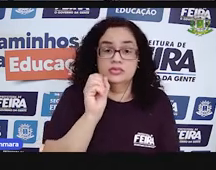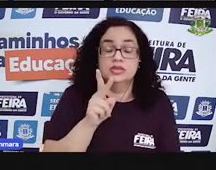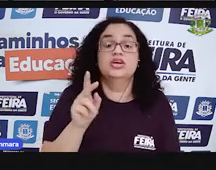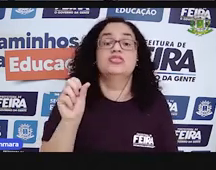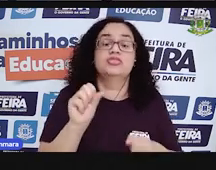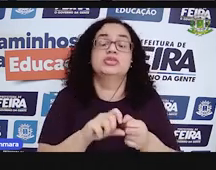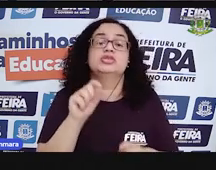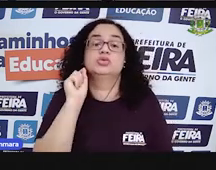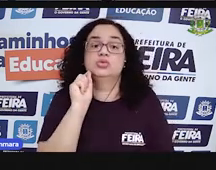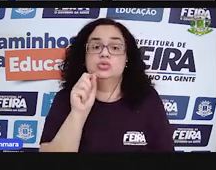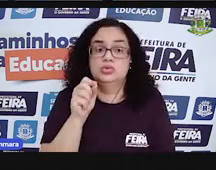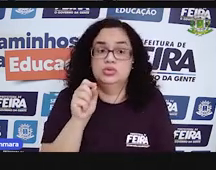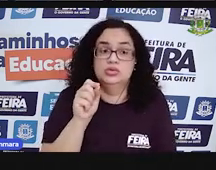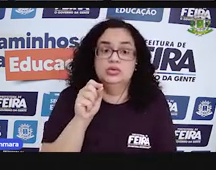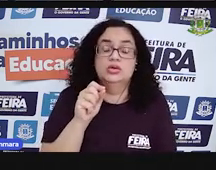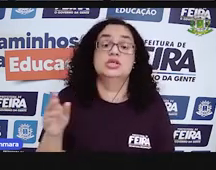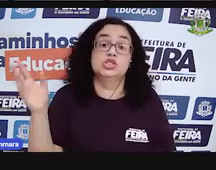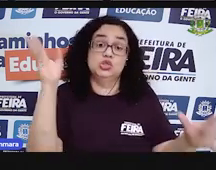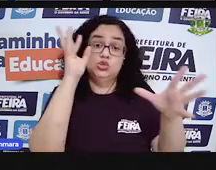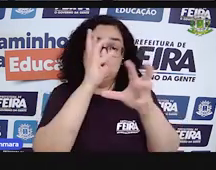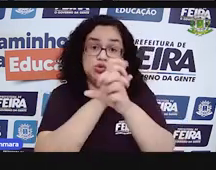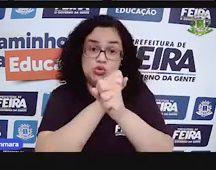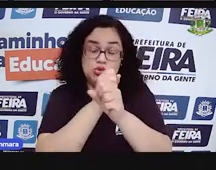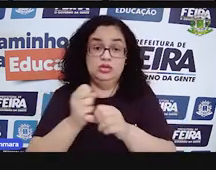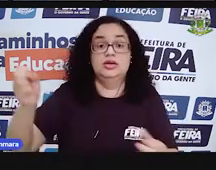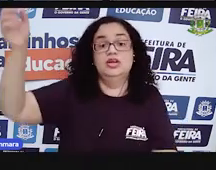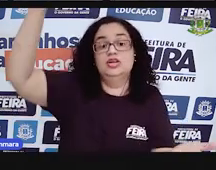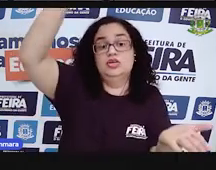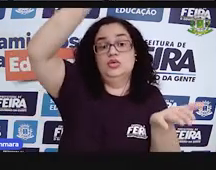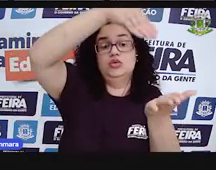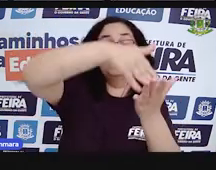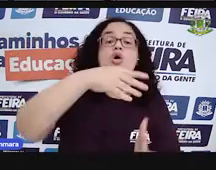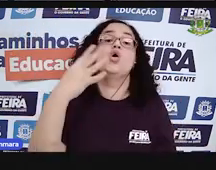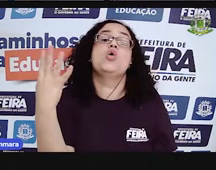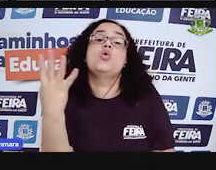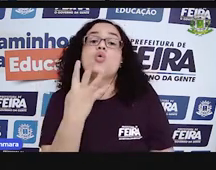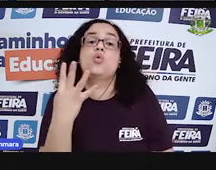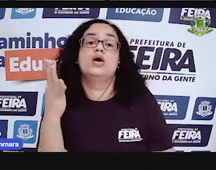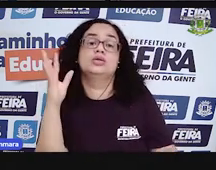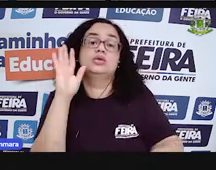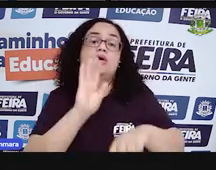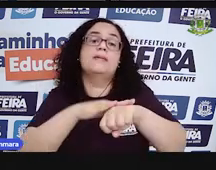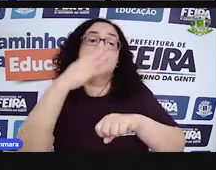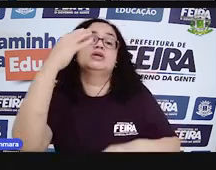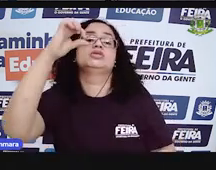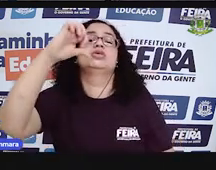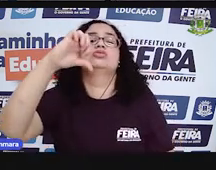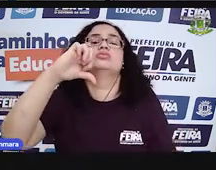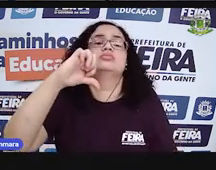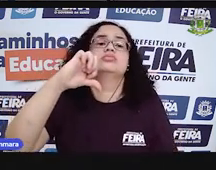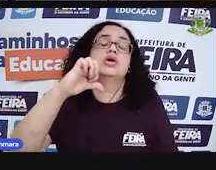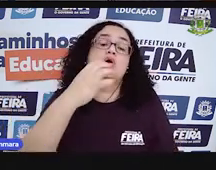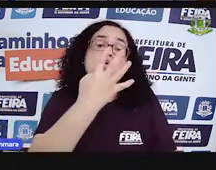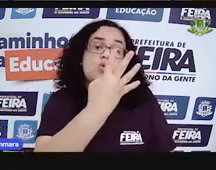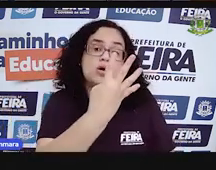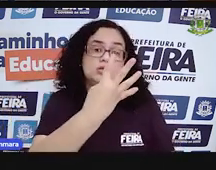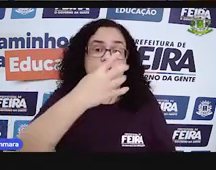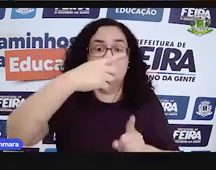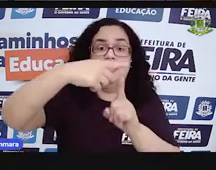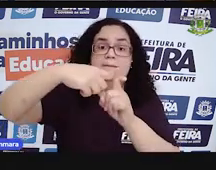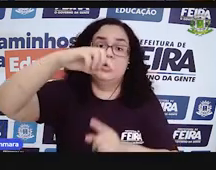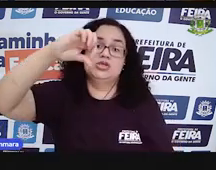a gente faz? Olha só, vamos lá, somar a fileira do final. 4 mais 9. Quanto é que dá 4 mais 9? 4.